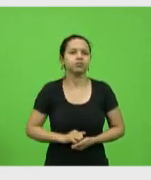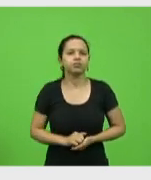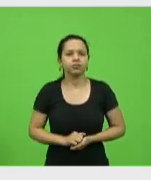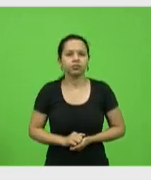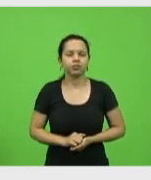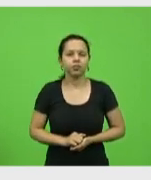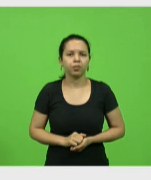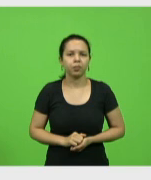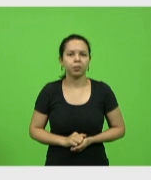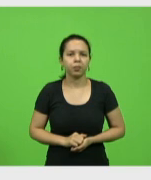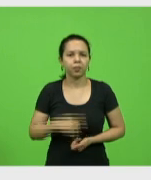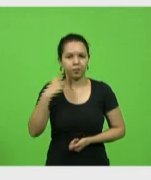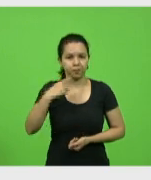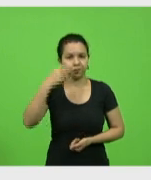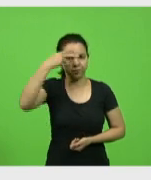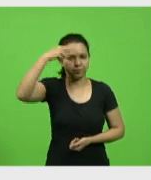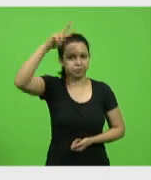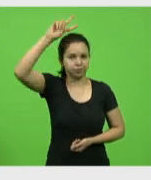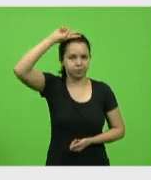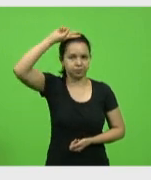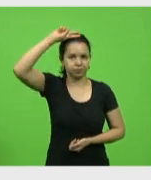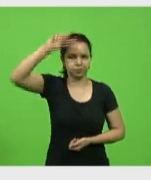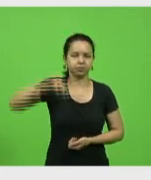Como vota o deputado Vicente, era o preso?